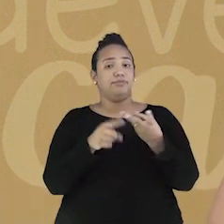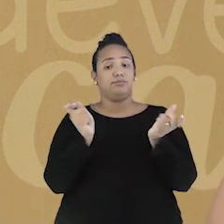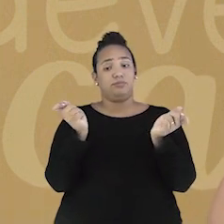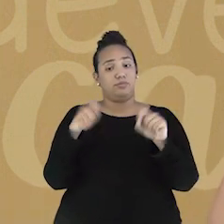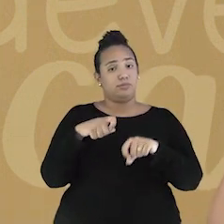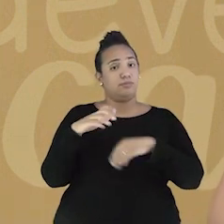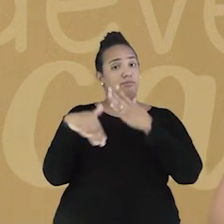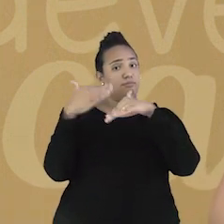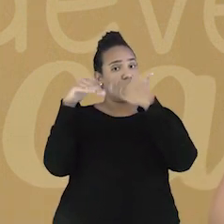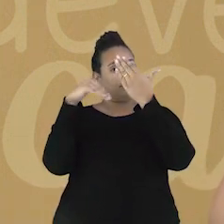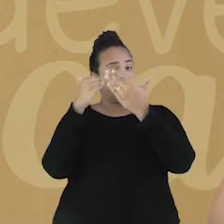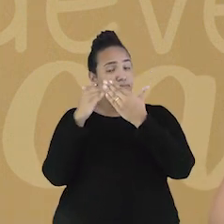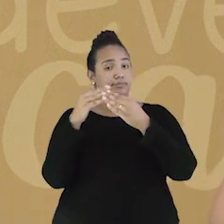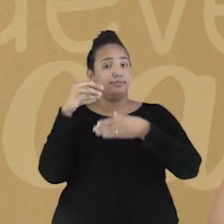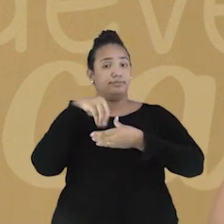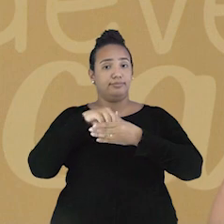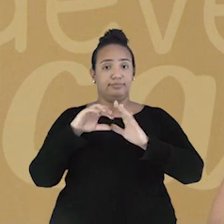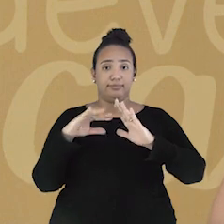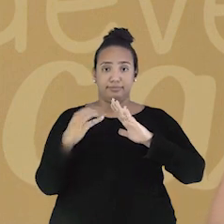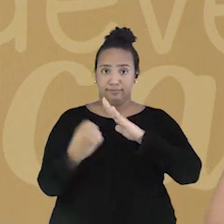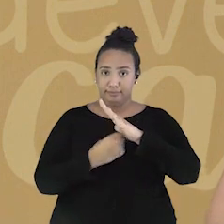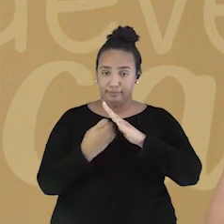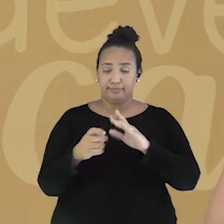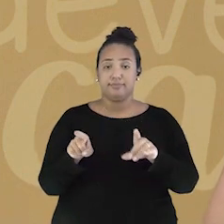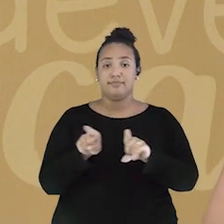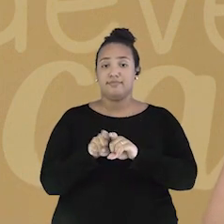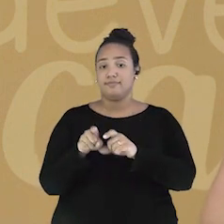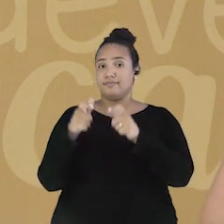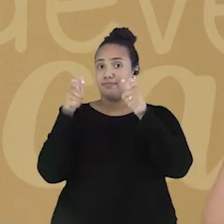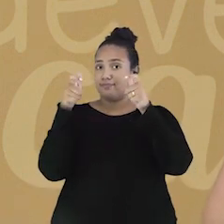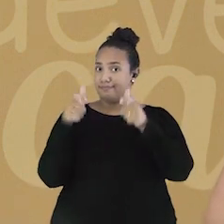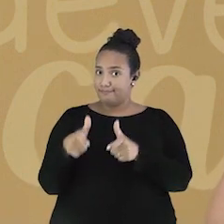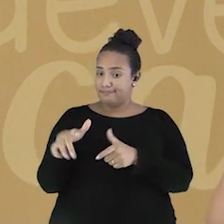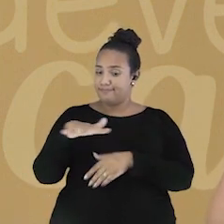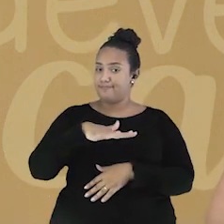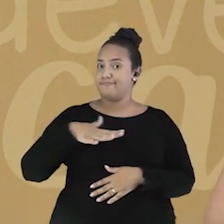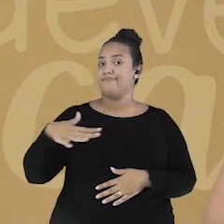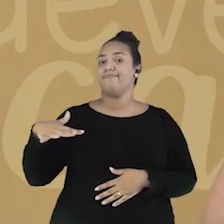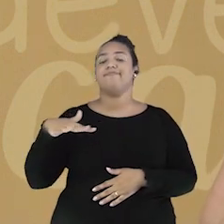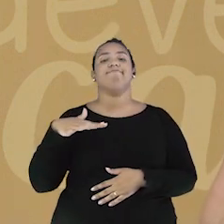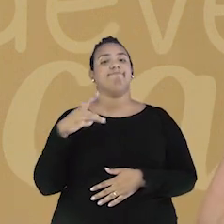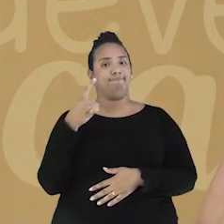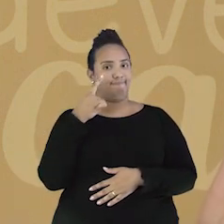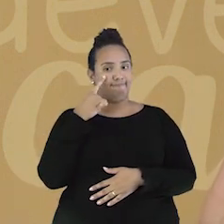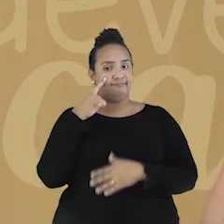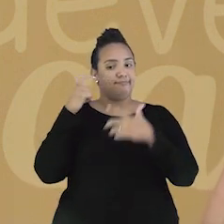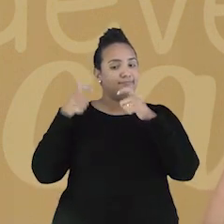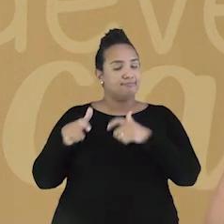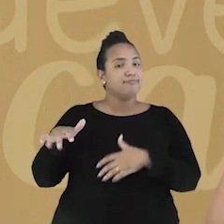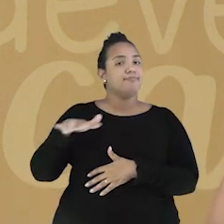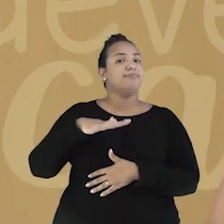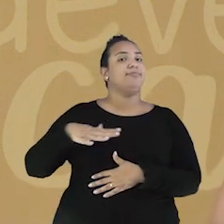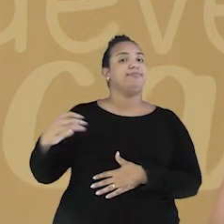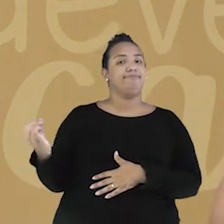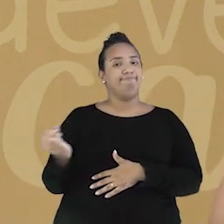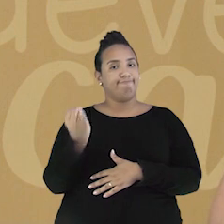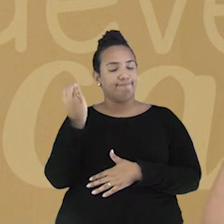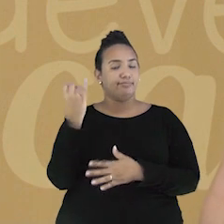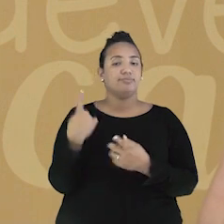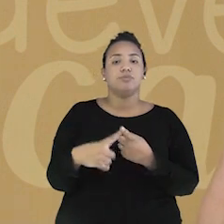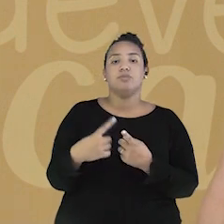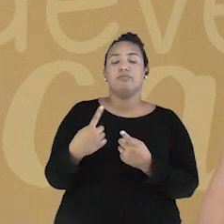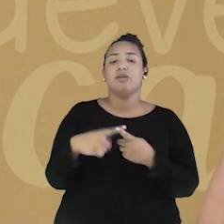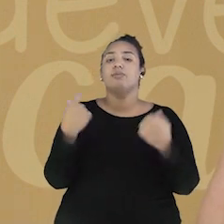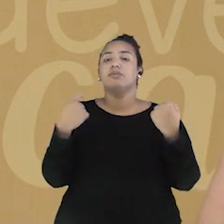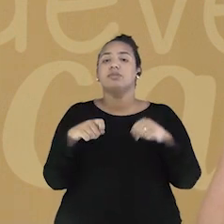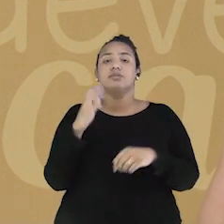possibilidade de crescer na empresa e até mesmo a localização. Pois é, até localização é importante, pois é